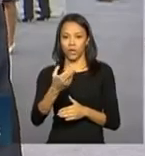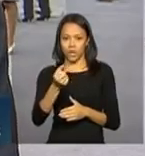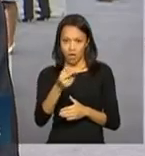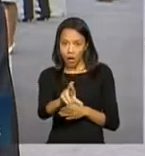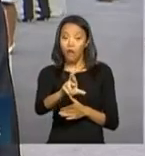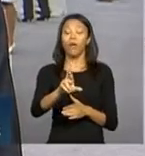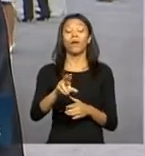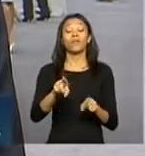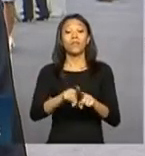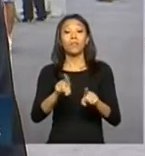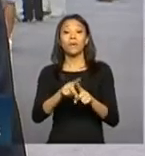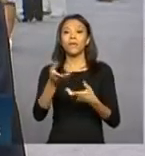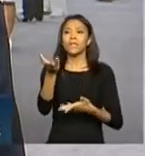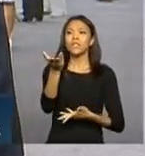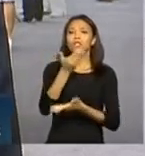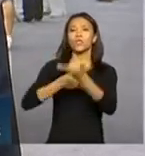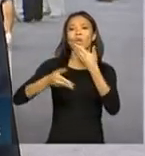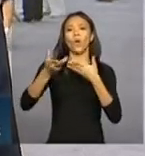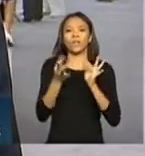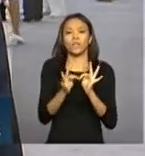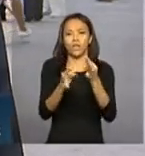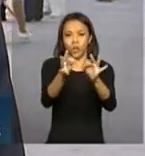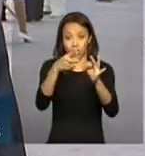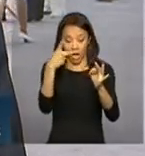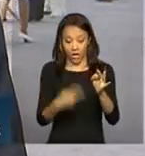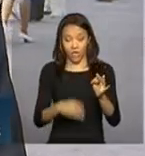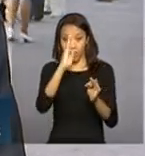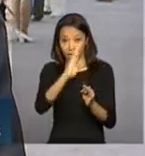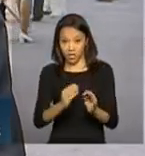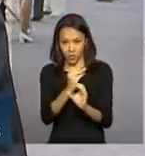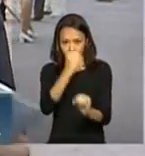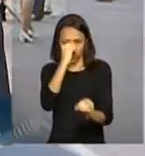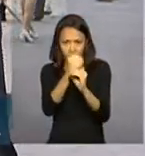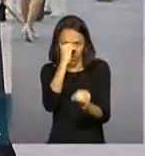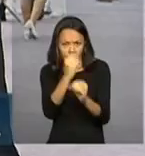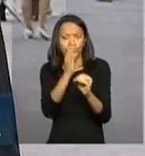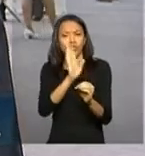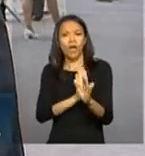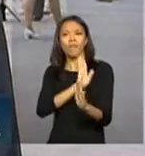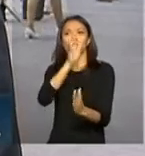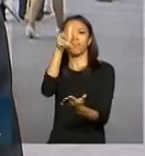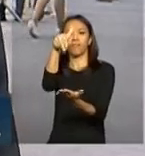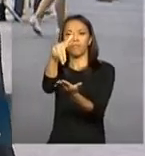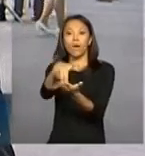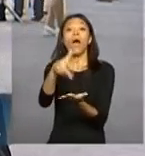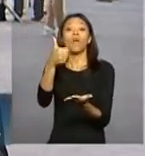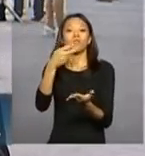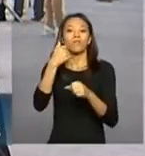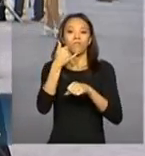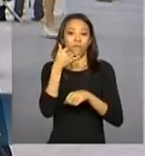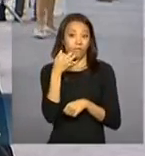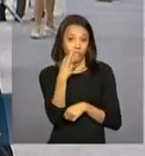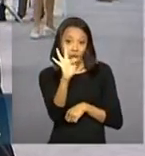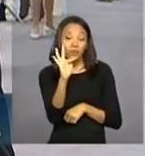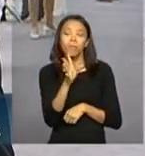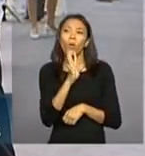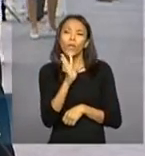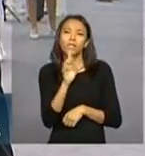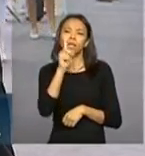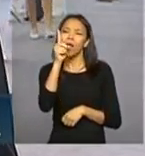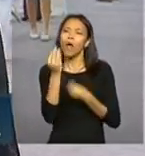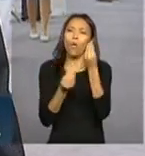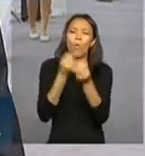transferência de tecnologia. Engenheiros navais brasileiros já visitaram a França e conheceram os submarinos nucleares